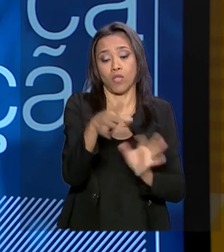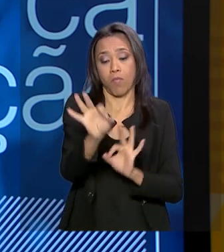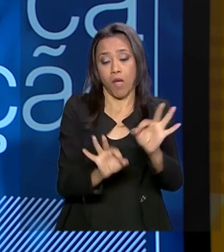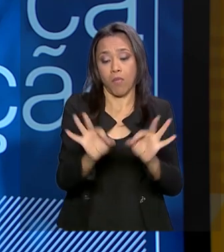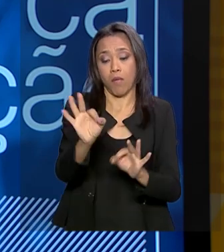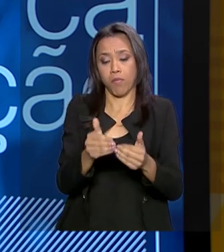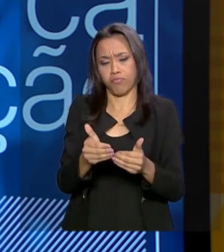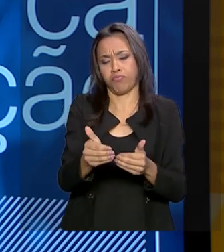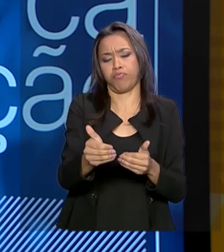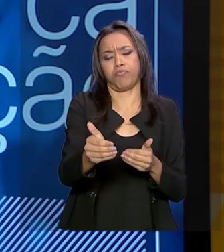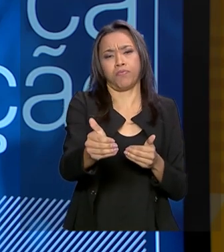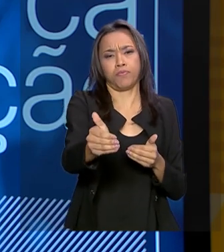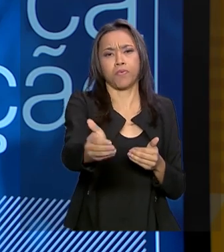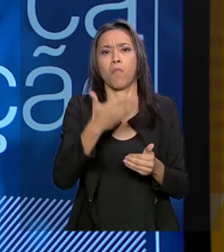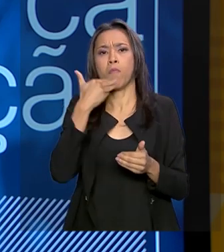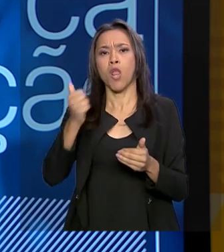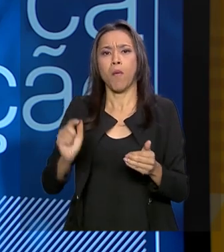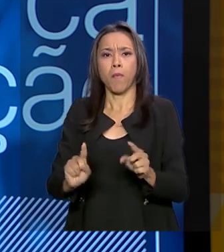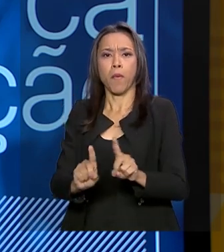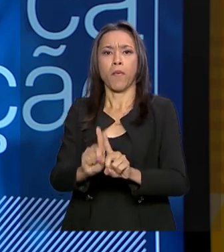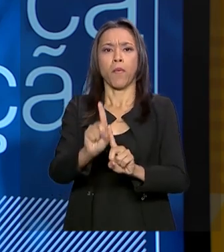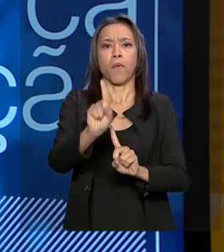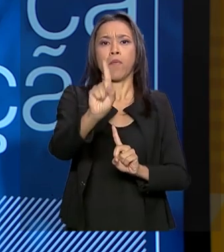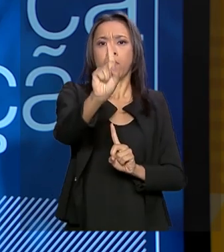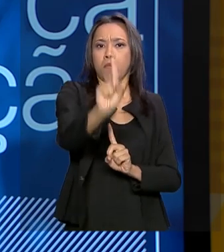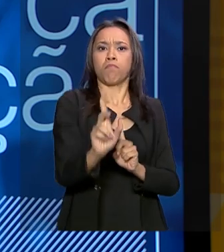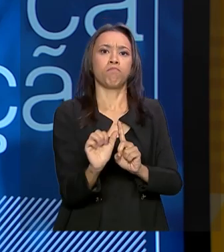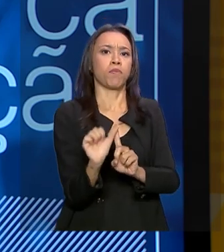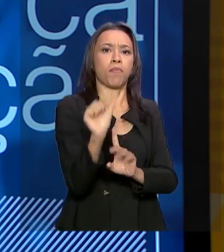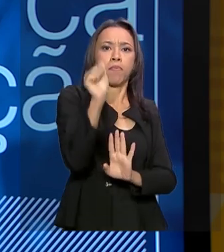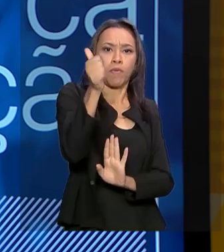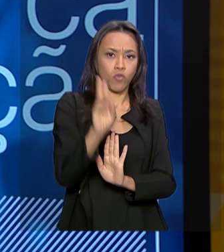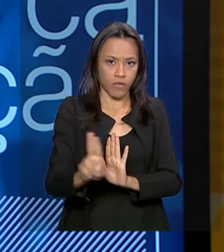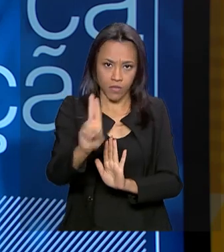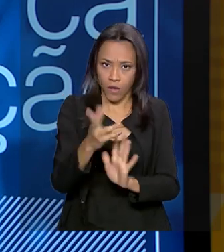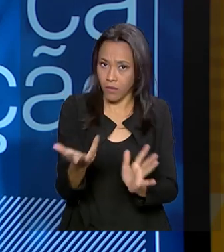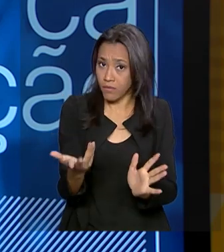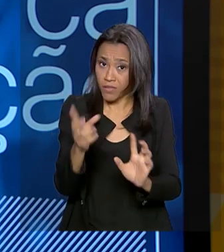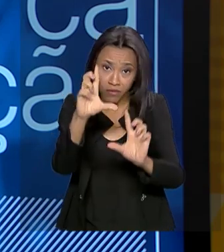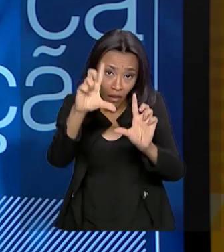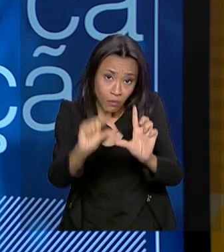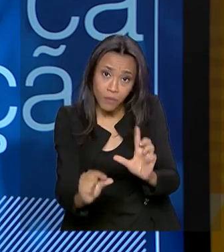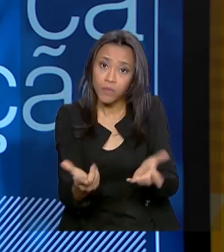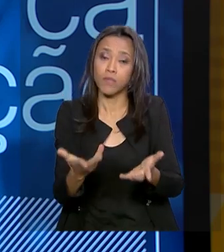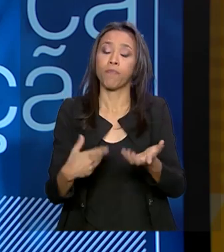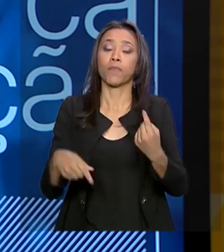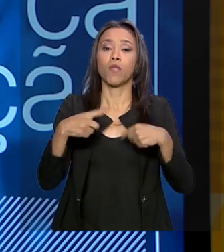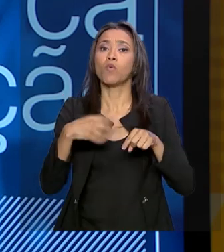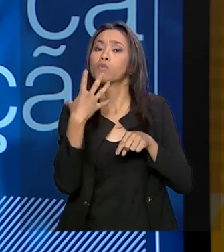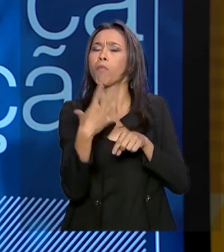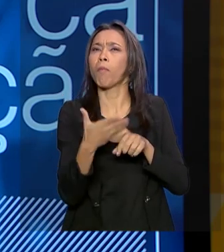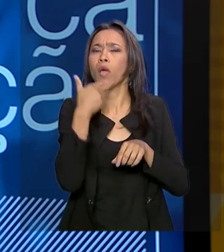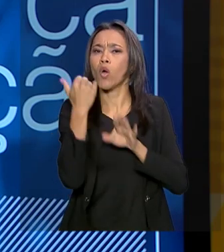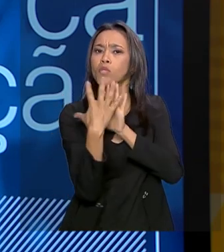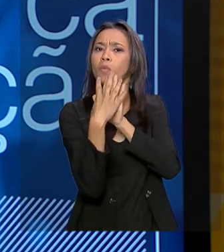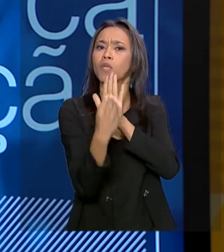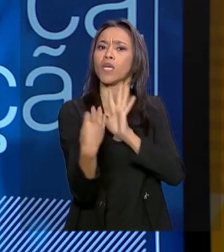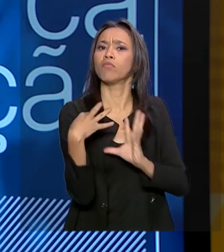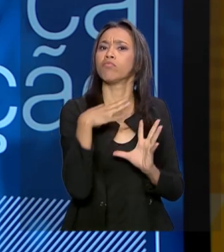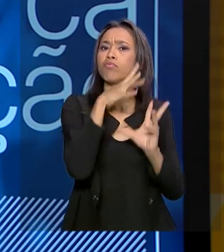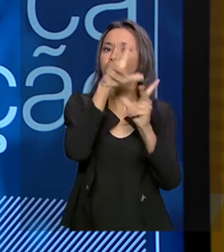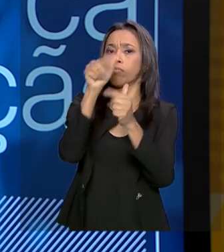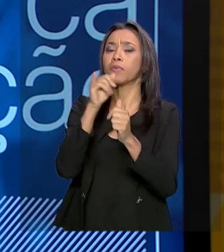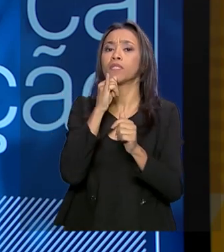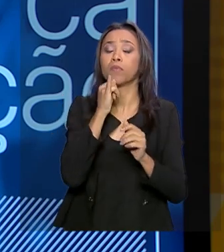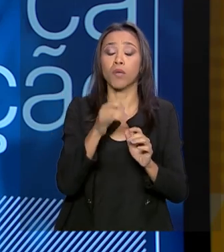relação ao melhor posicionamento nos rankings internacionais. Em relação às melhores práticas nacionais, a gente se inspirou também nas universidades